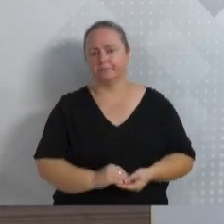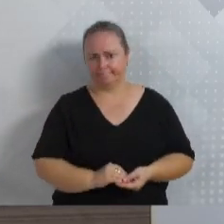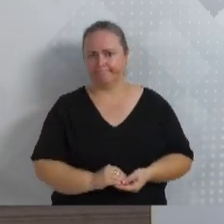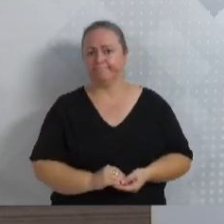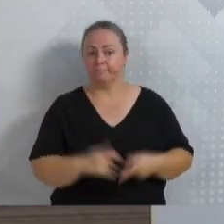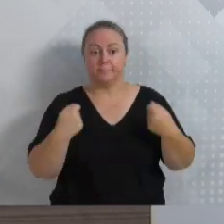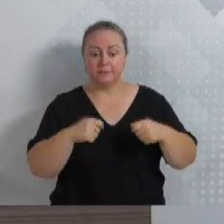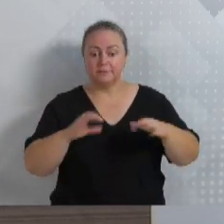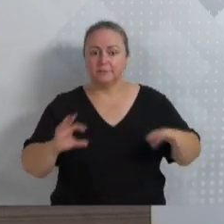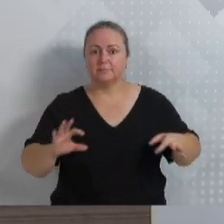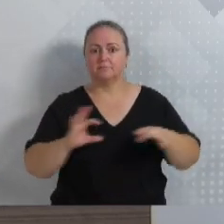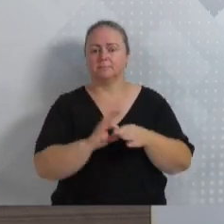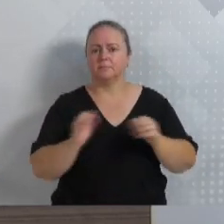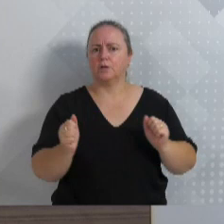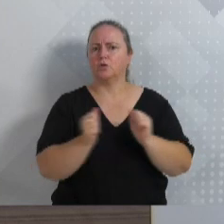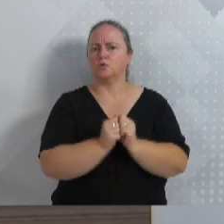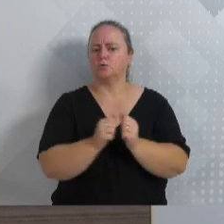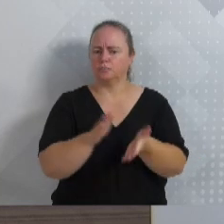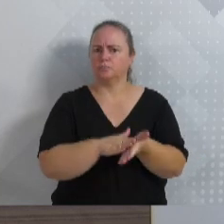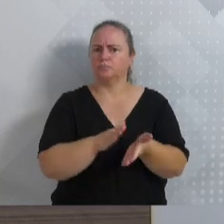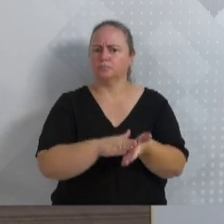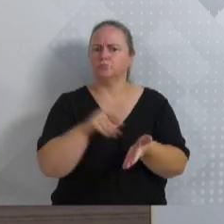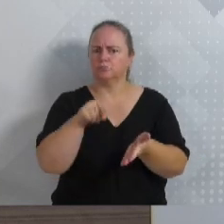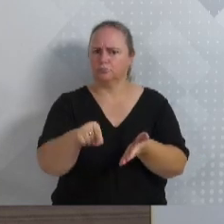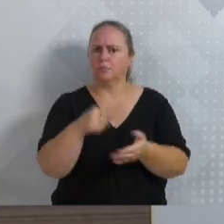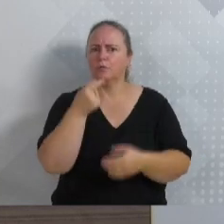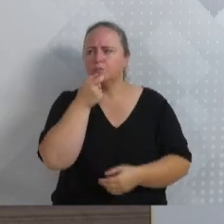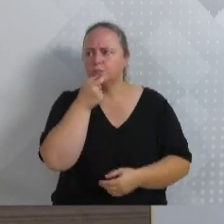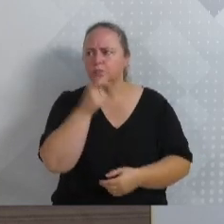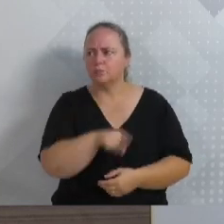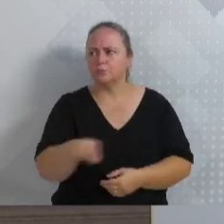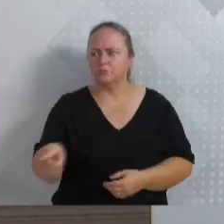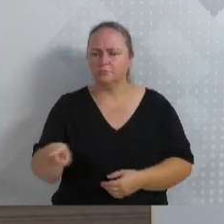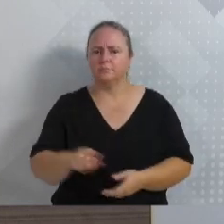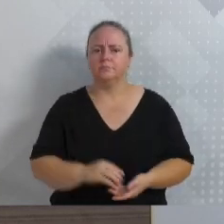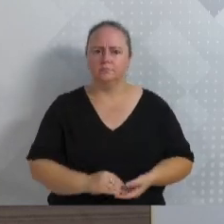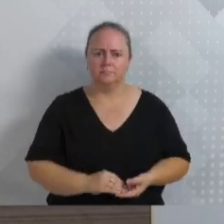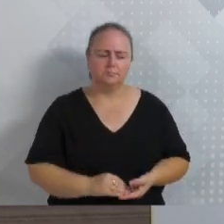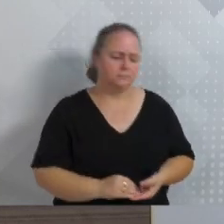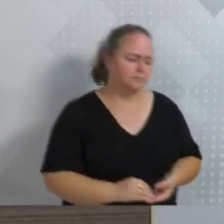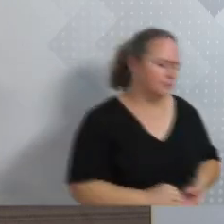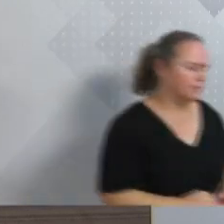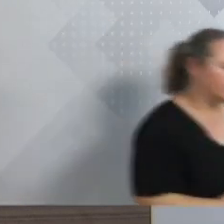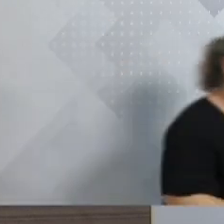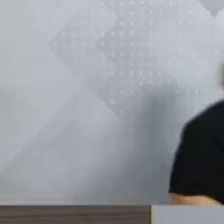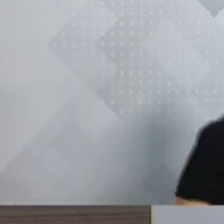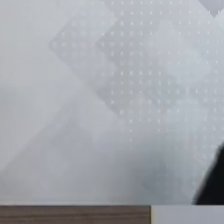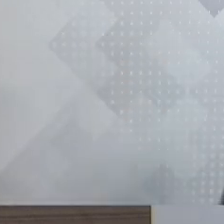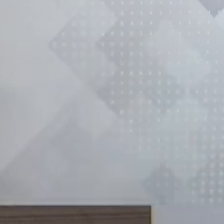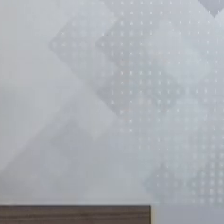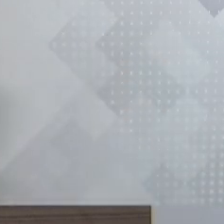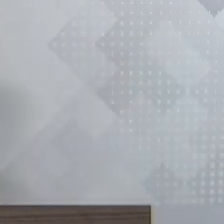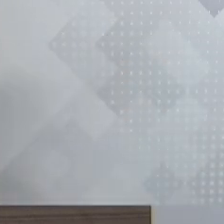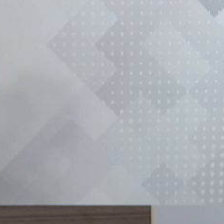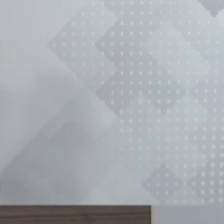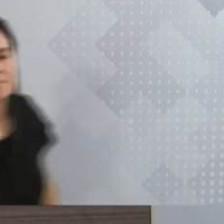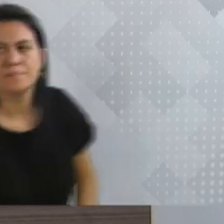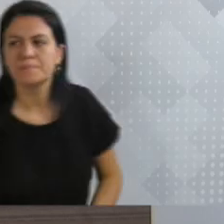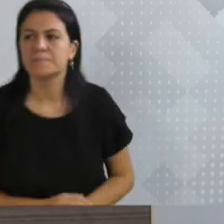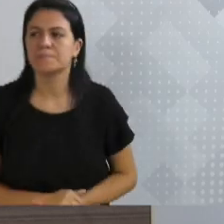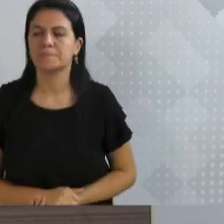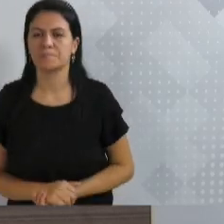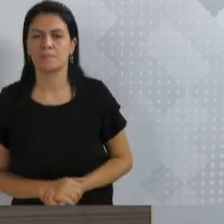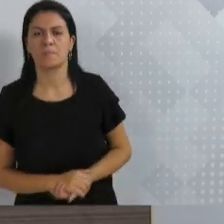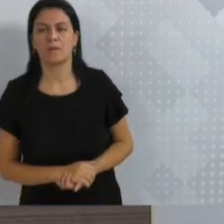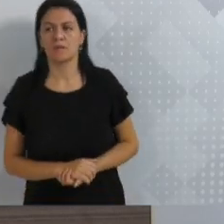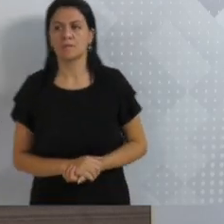juntar forças aqui e cobrar isso. Lá da Guarda de Trânsito, o CISPAN, não sei qual é a secretaria, na verdade, que a gente tem